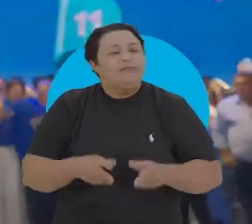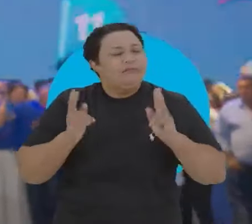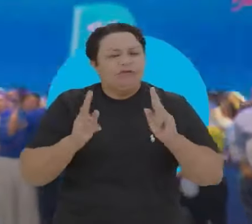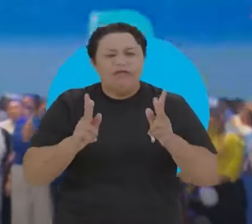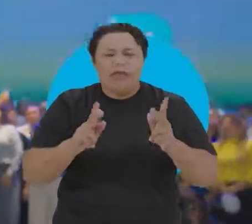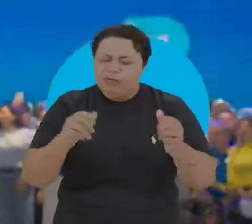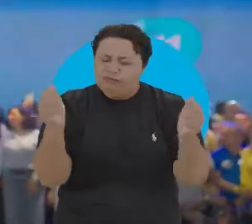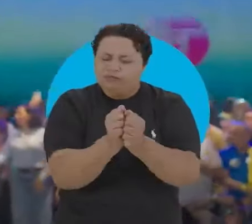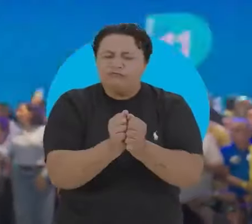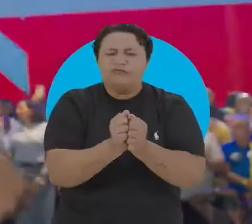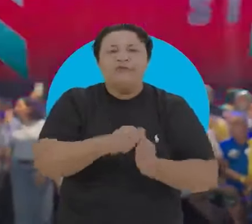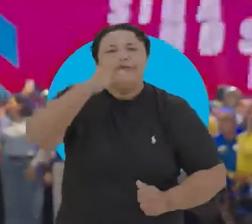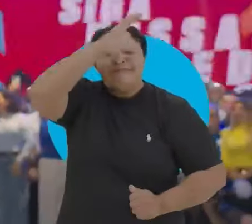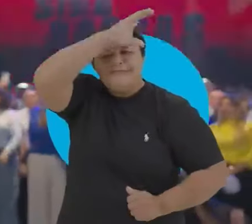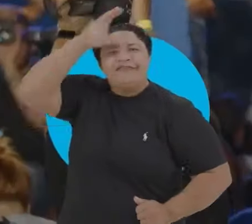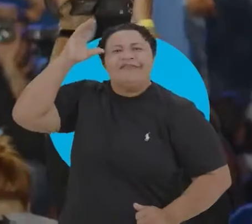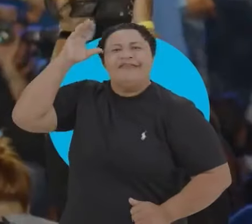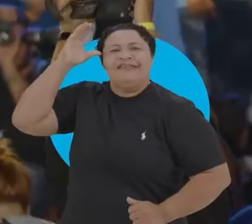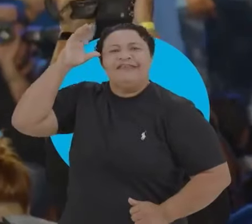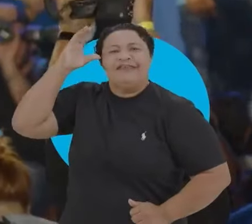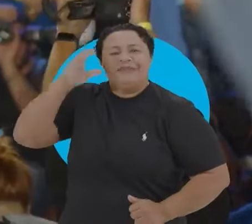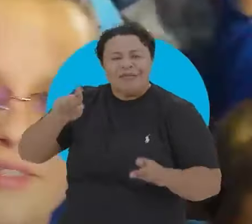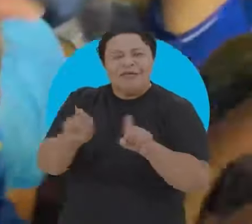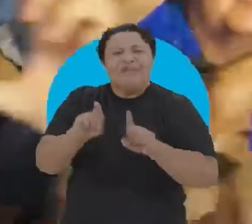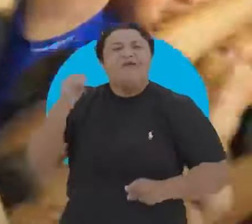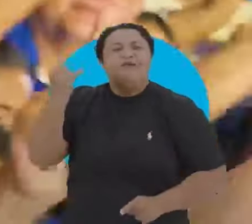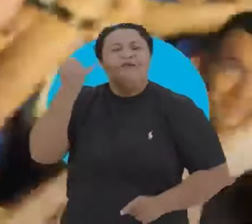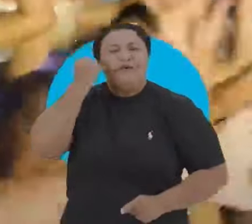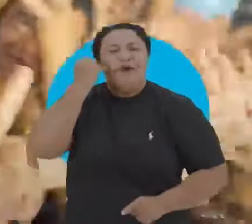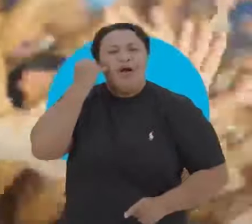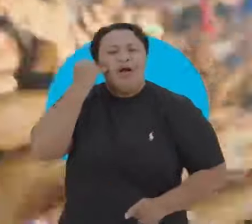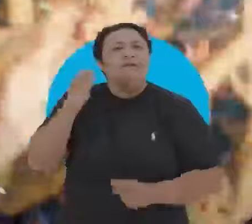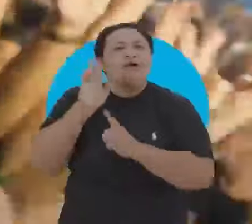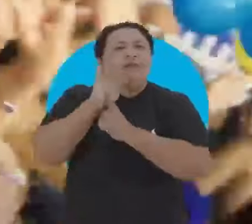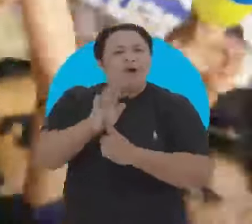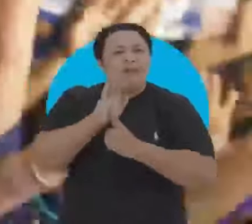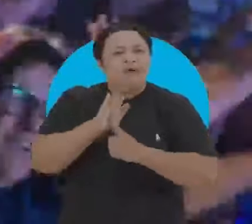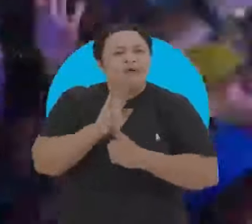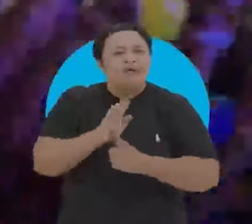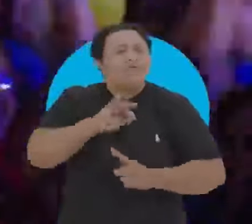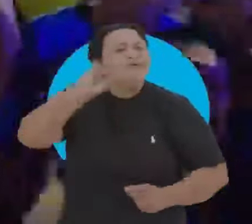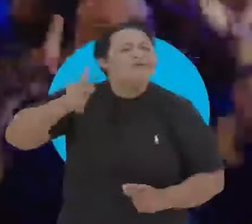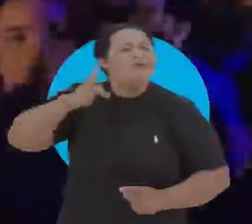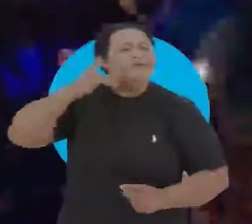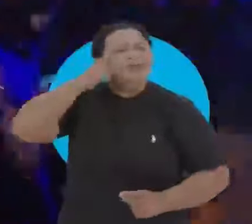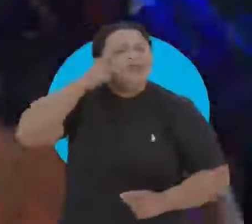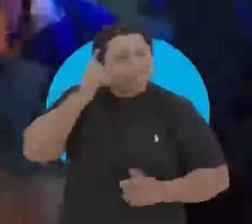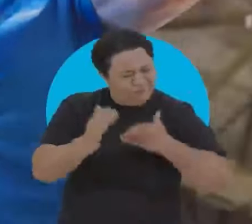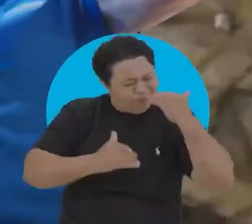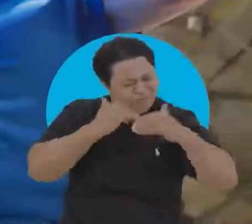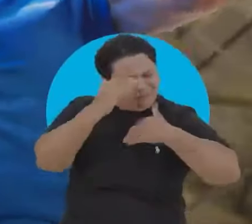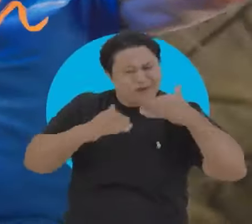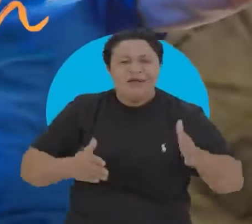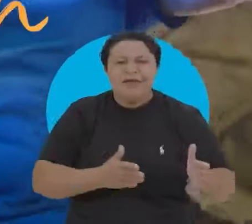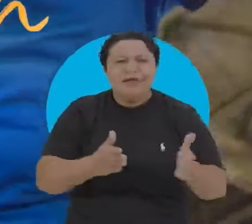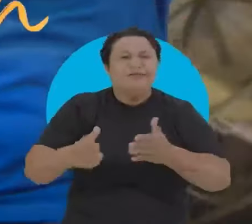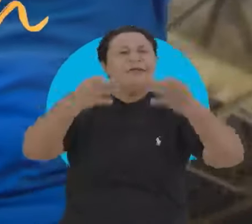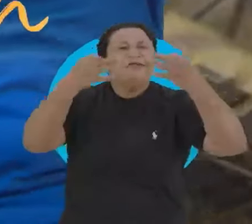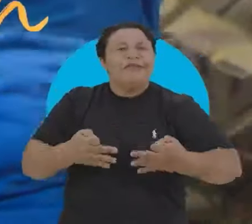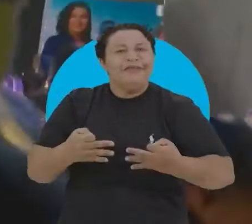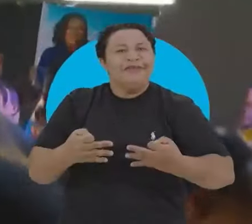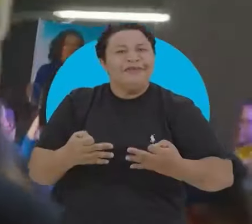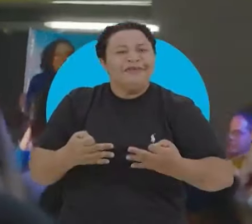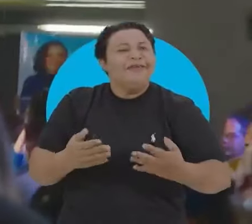sempre estive ao lado de Cícero e ao lado de João E para mostrar que João Pessoa vai continuar o caminho